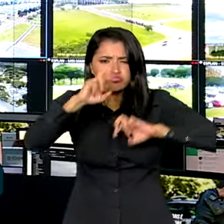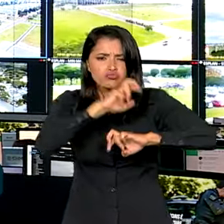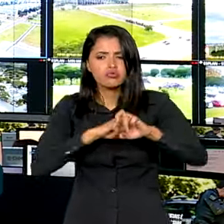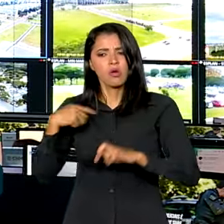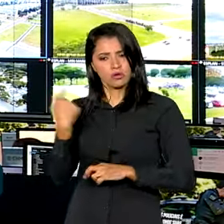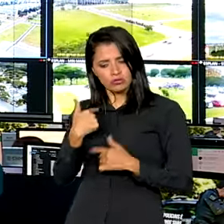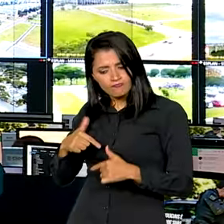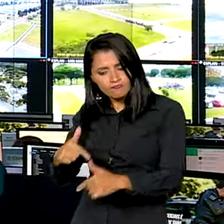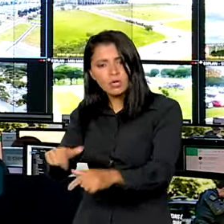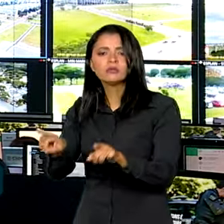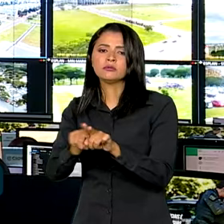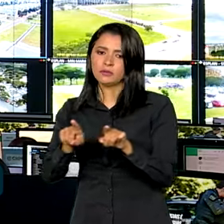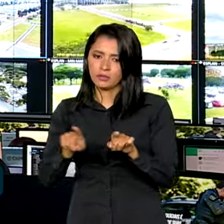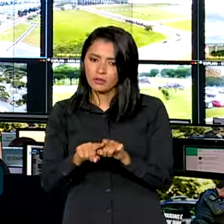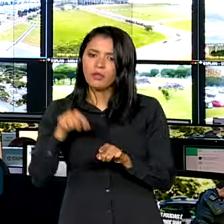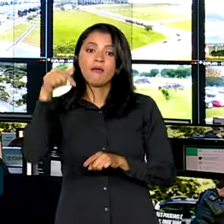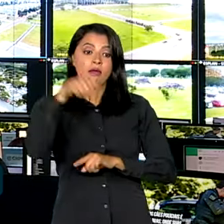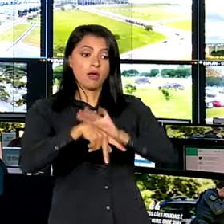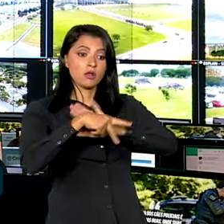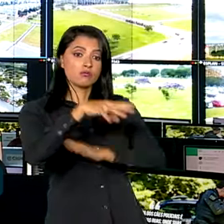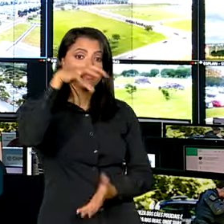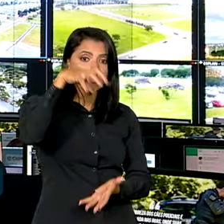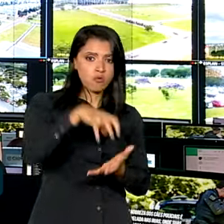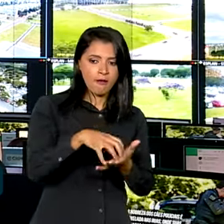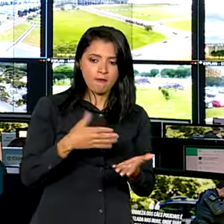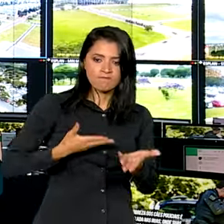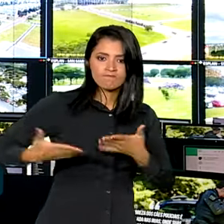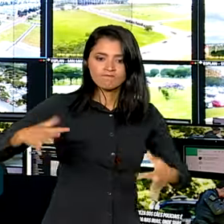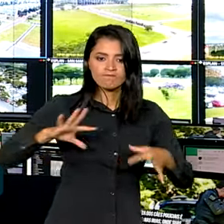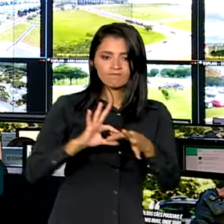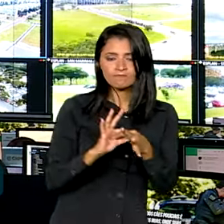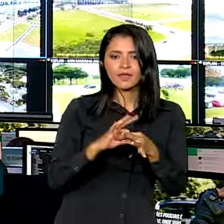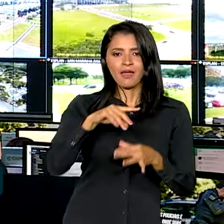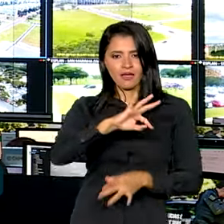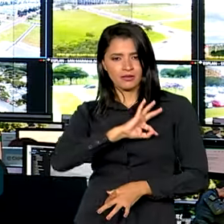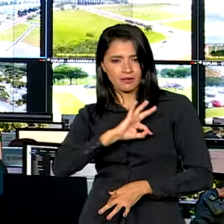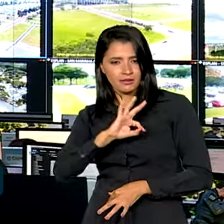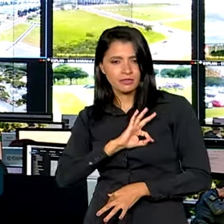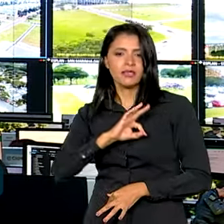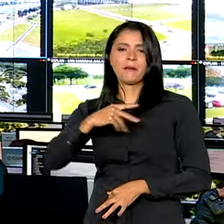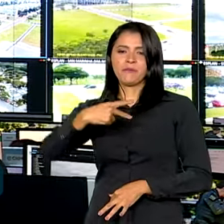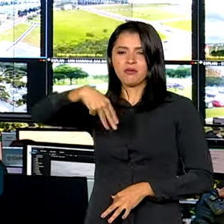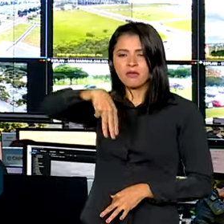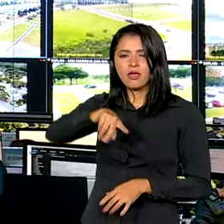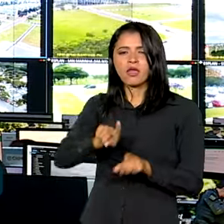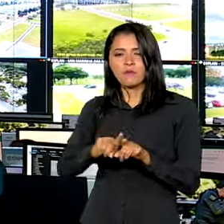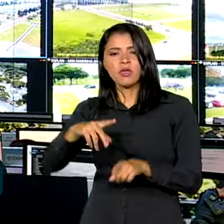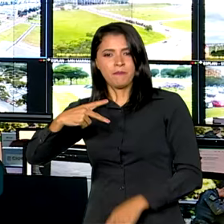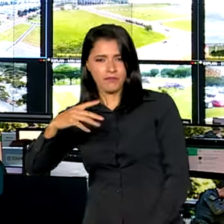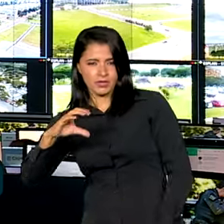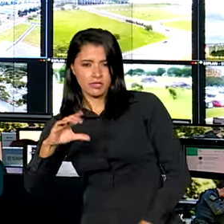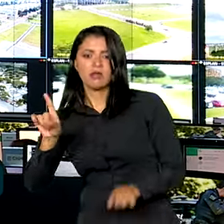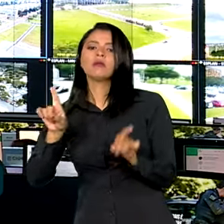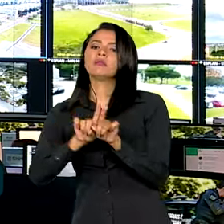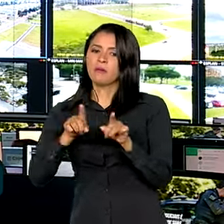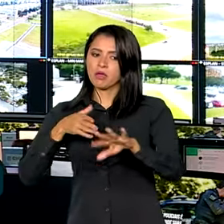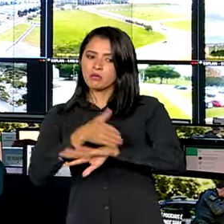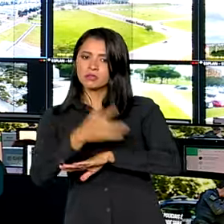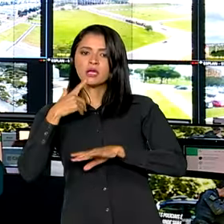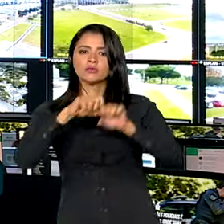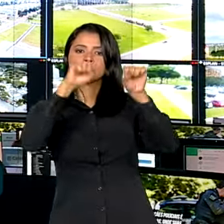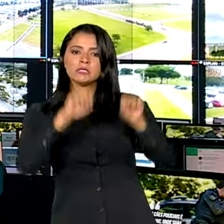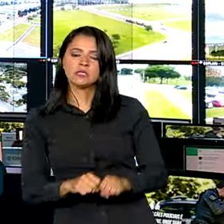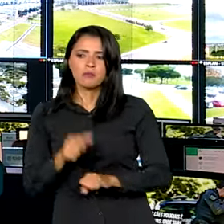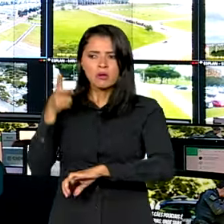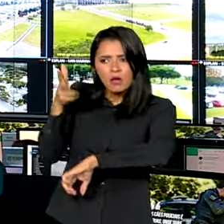E além do acompanhamento aqui no próprio Centro Integrado, os batalhões da Polícia Militar, as delegacias da Polícia Civil, também têm acesso a esse mesmo sistema